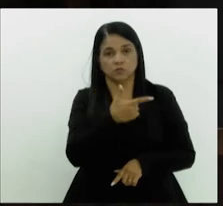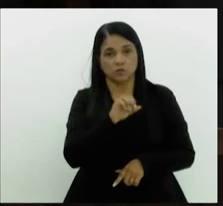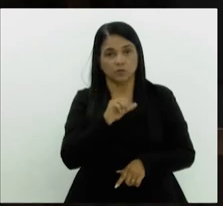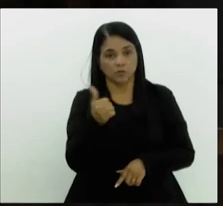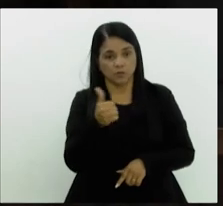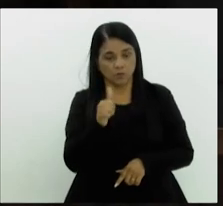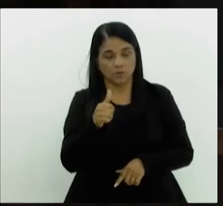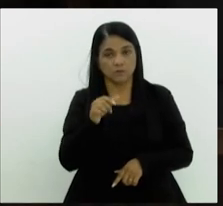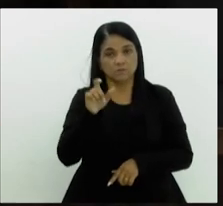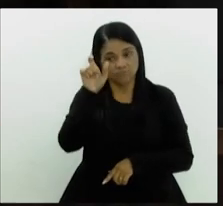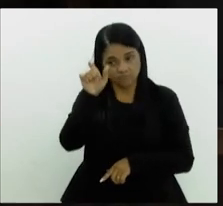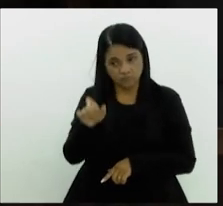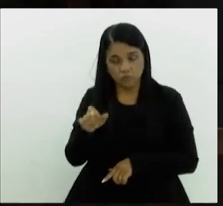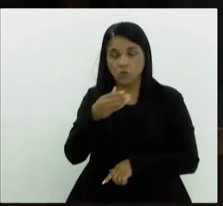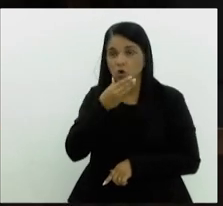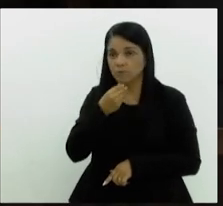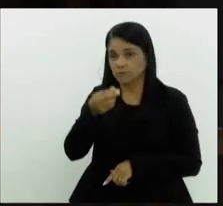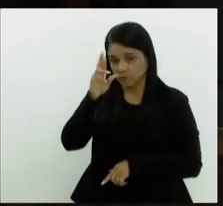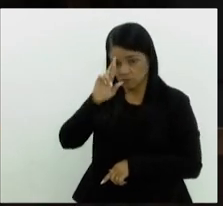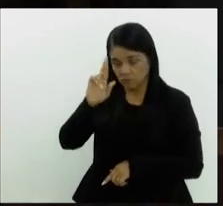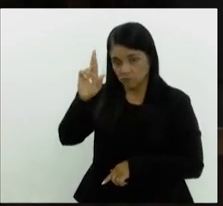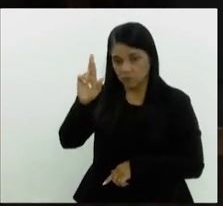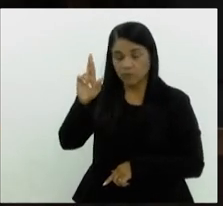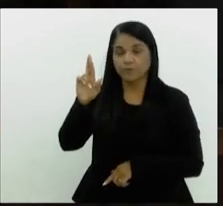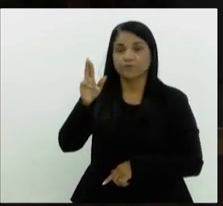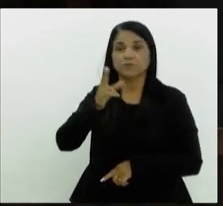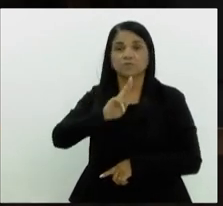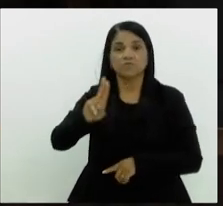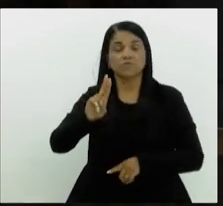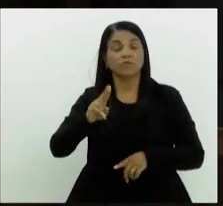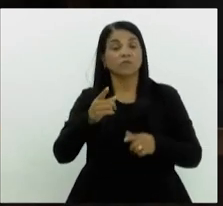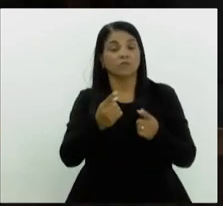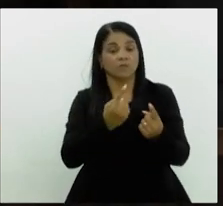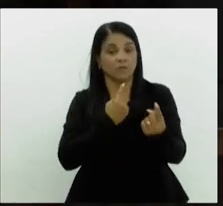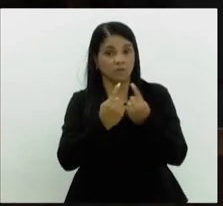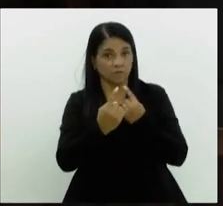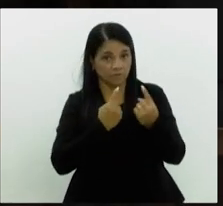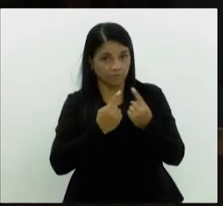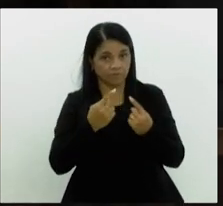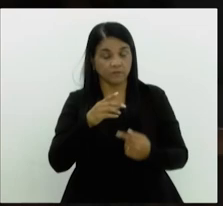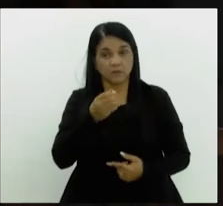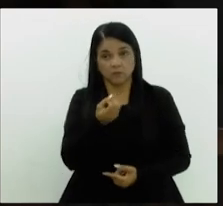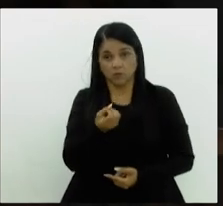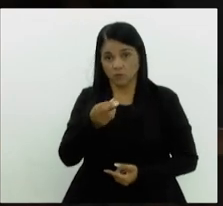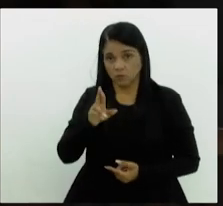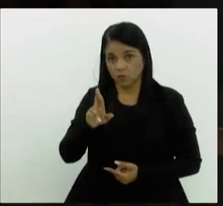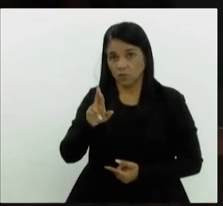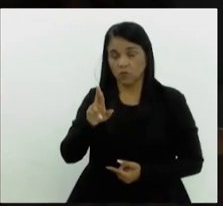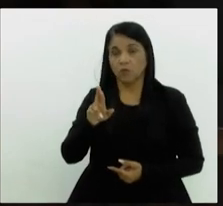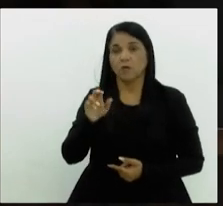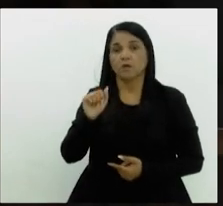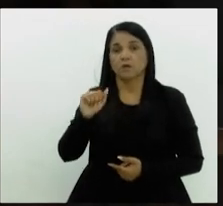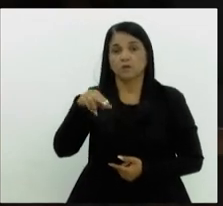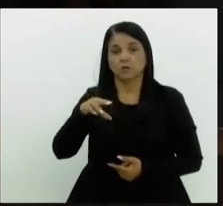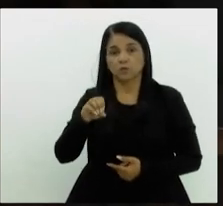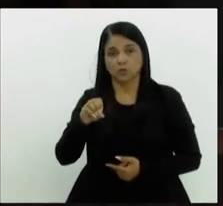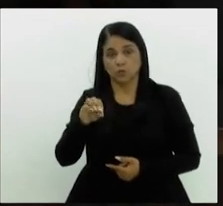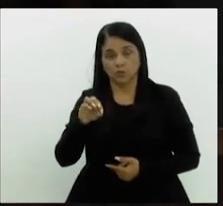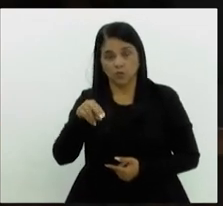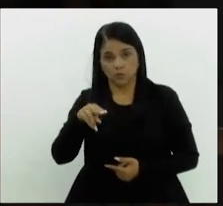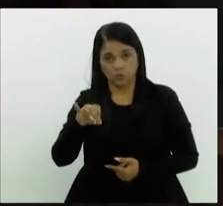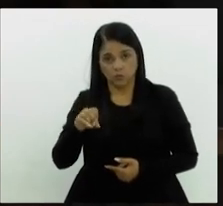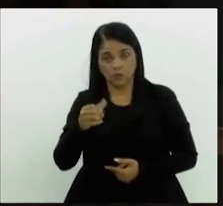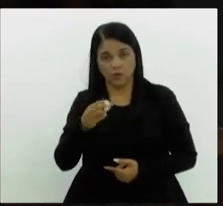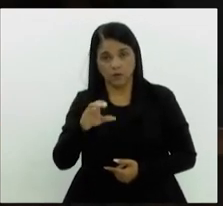Castro o trecho da rodovia RJ182 que compreende o município de